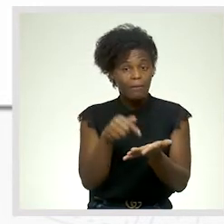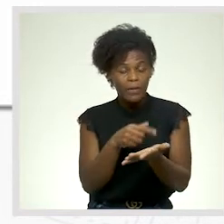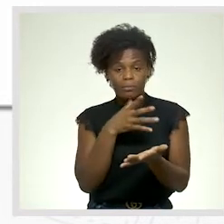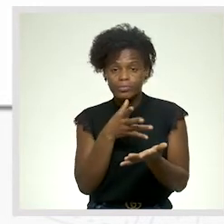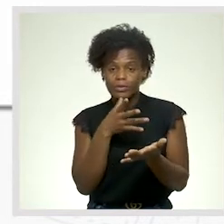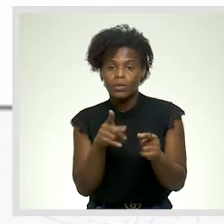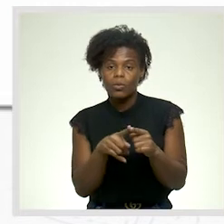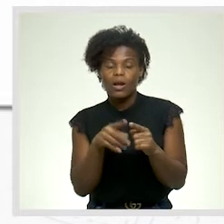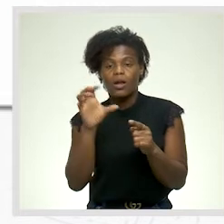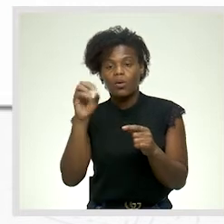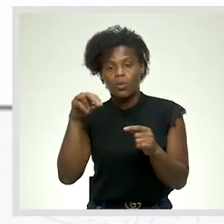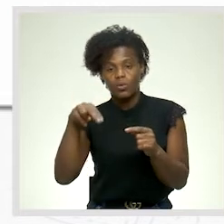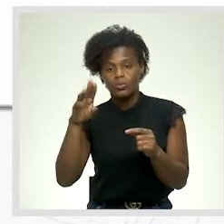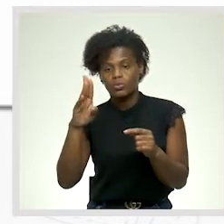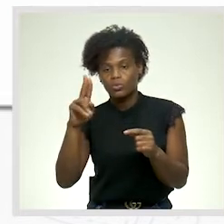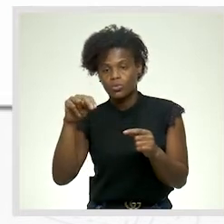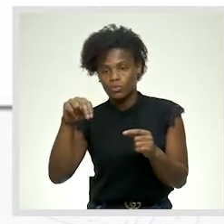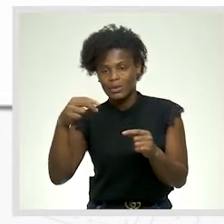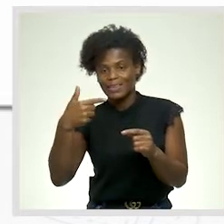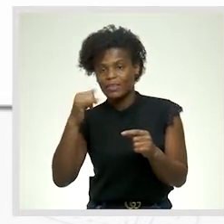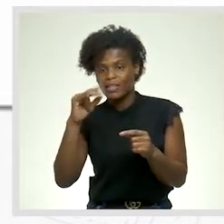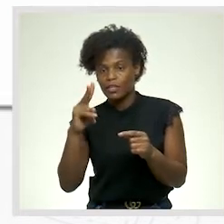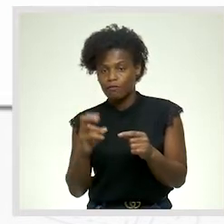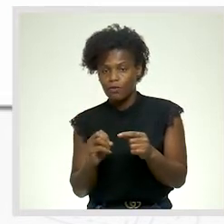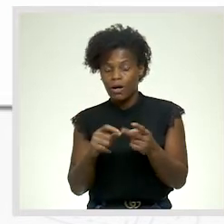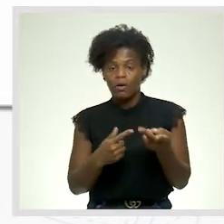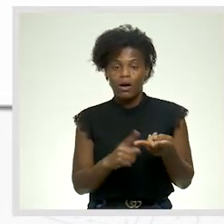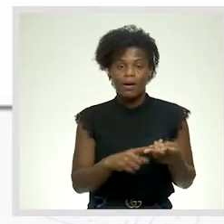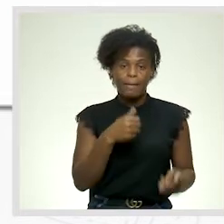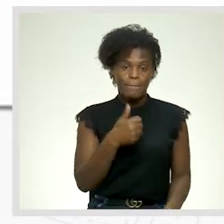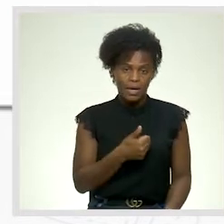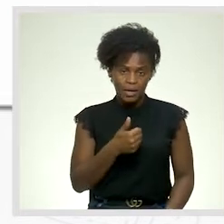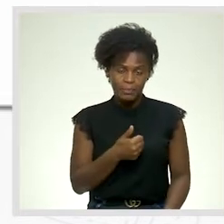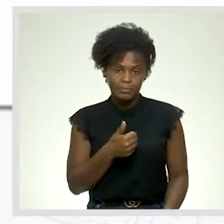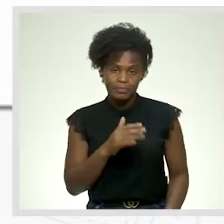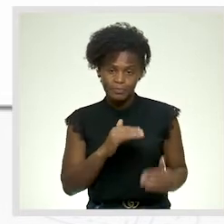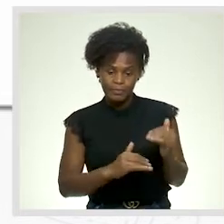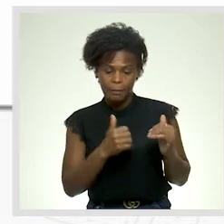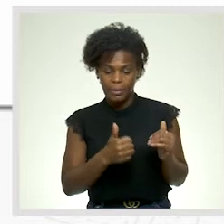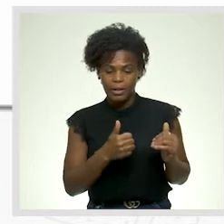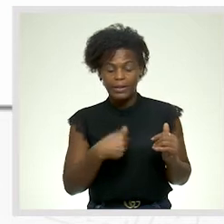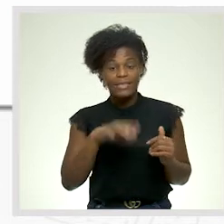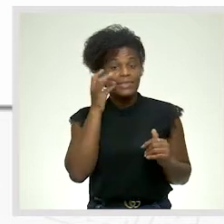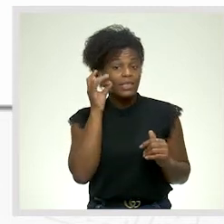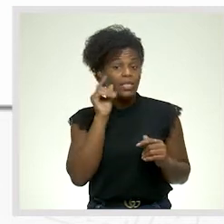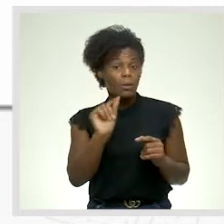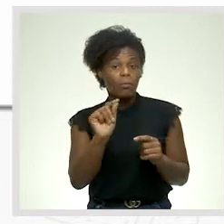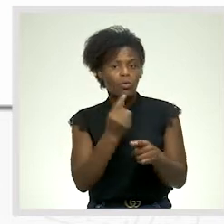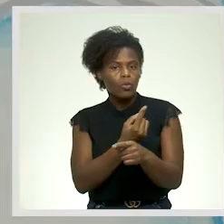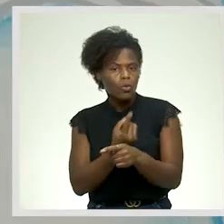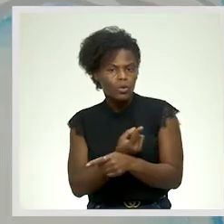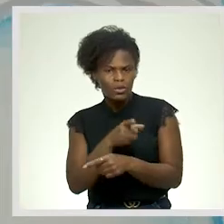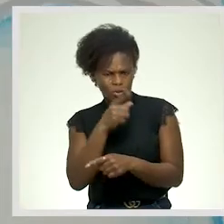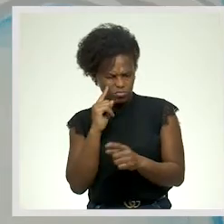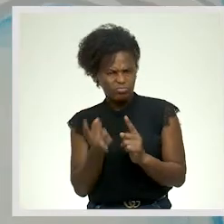conjuntivo. Em relação à linha D, nós temos sinais de pontuação. Será que você